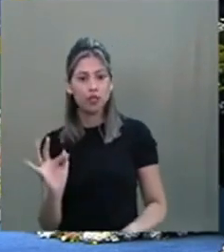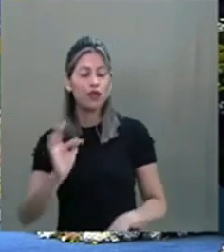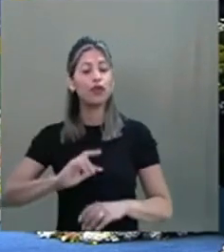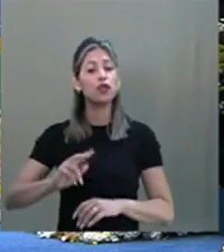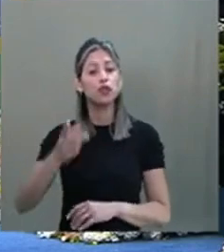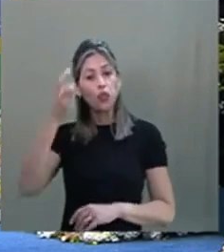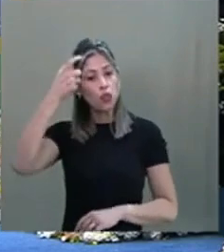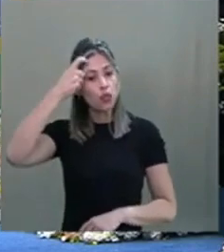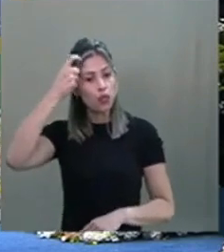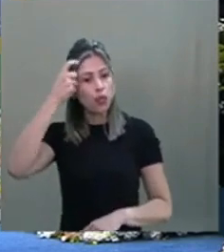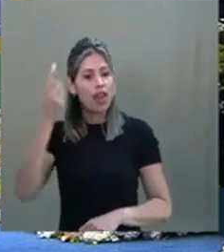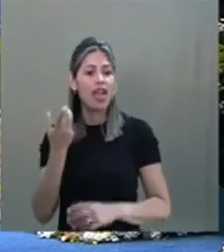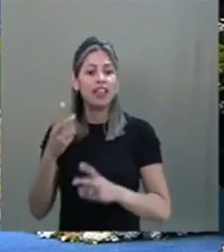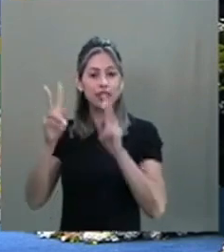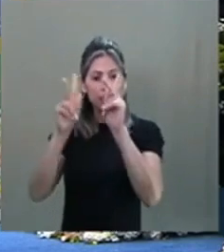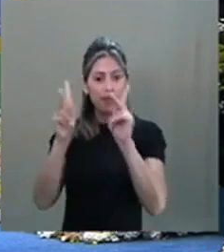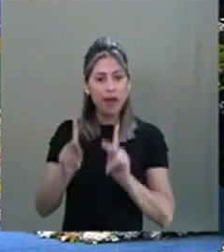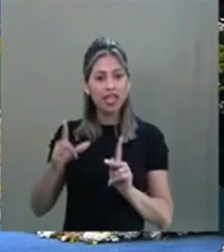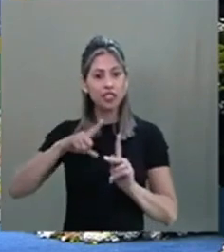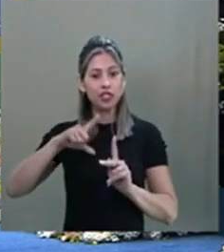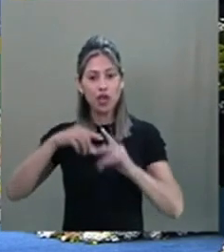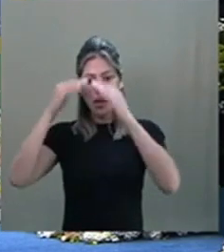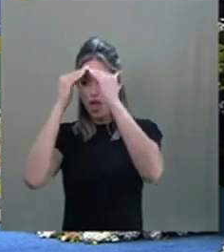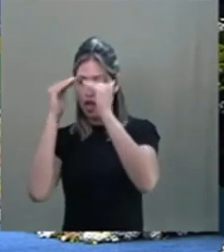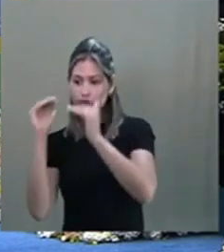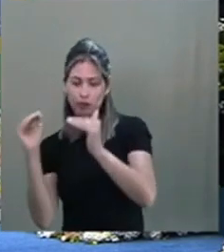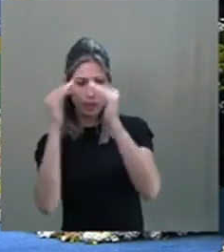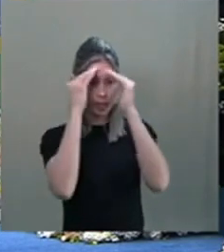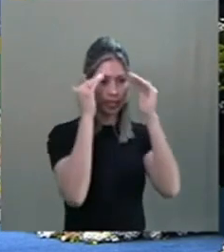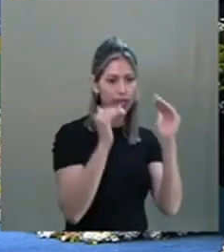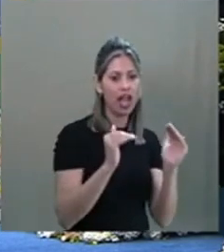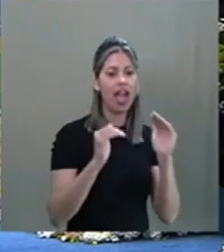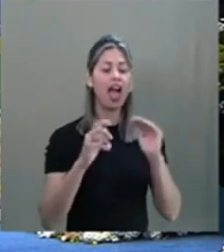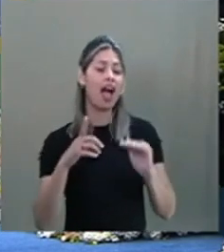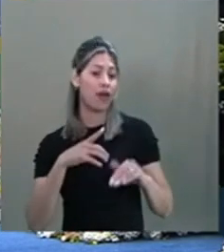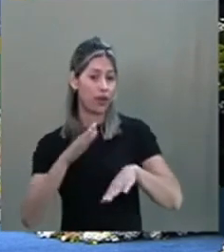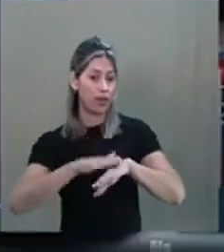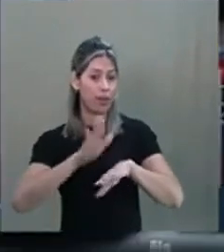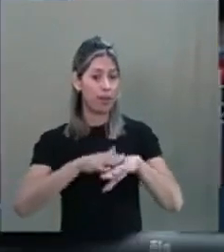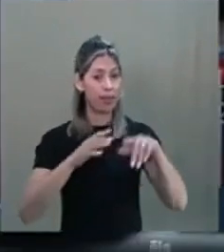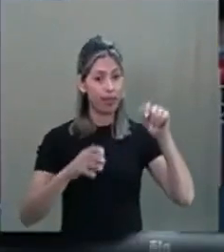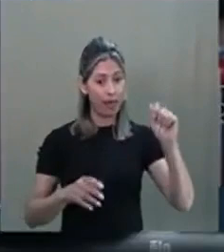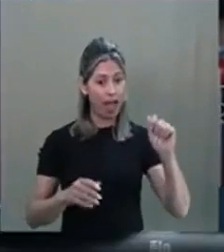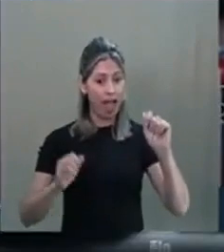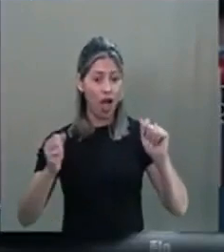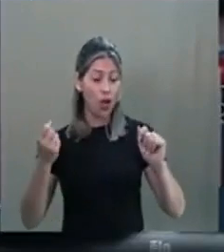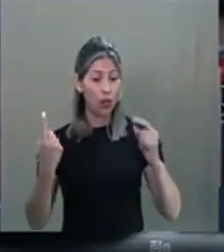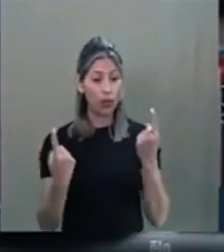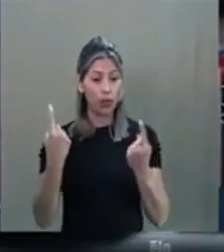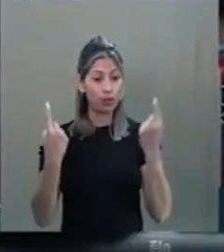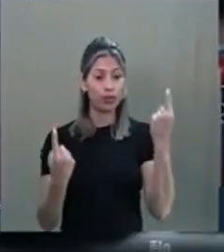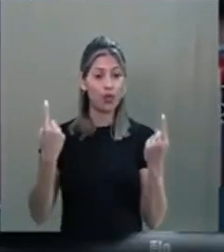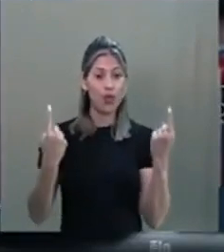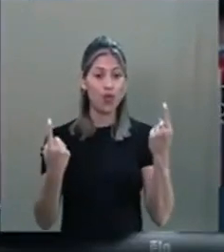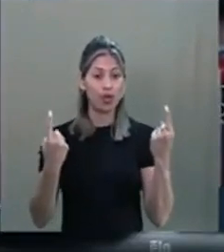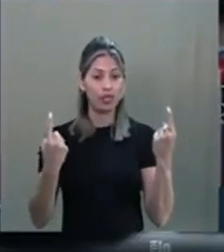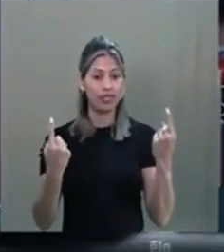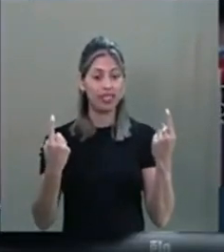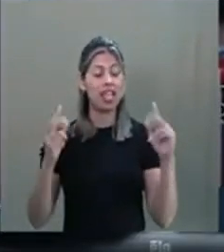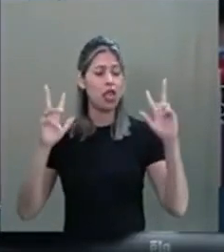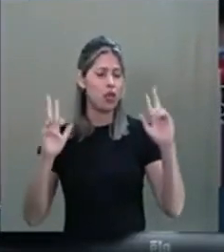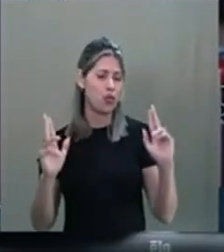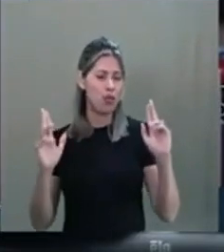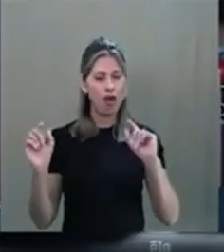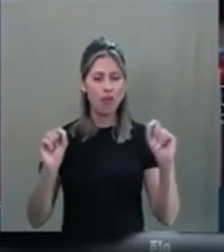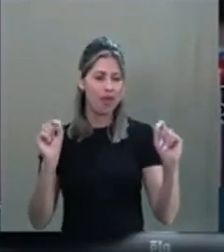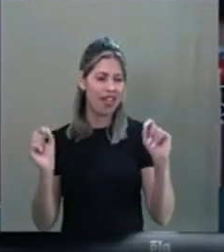de respeito, estão na Série A do futebol brasileiro. Olha só, os dois, para mim são irmãos gêmeos,